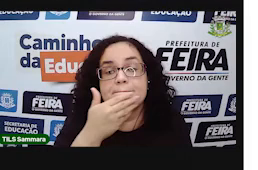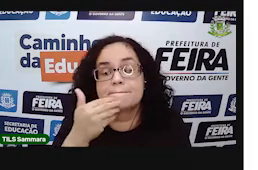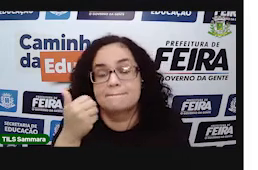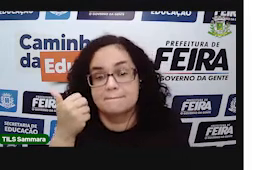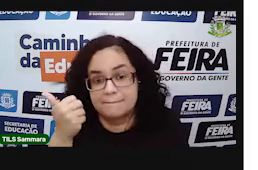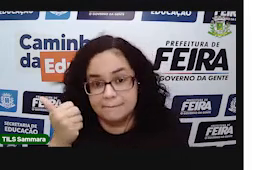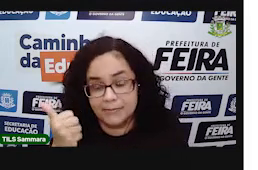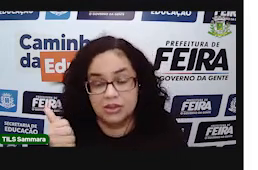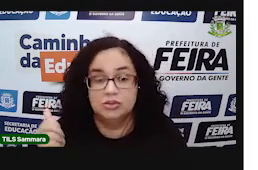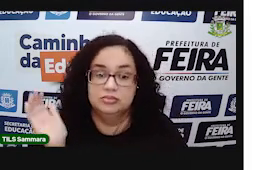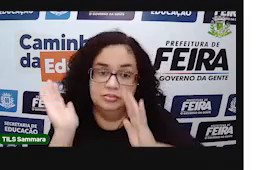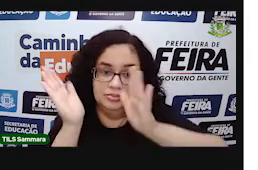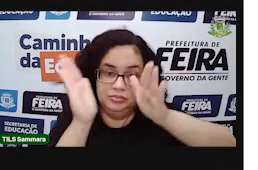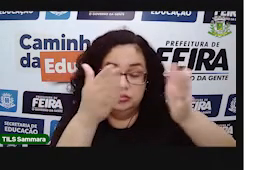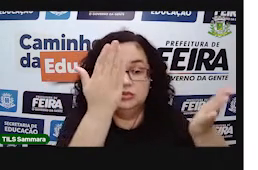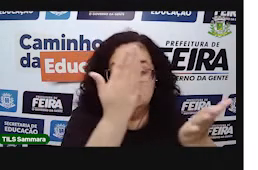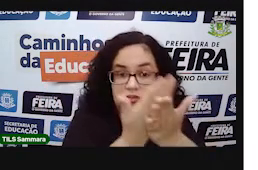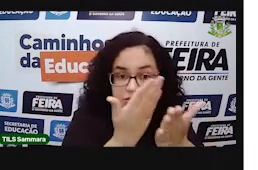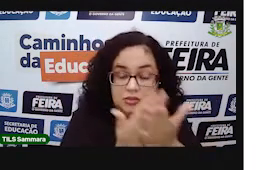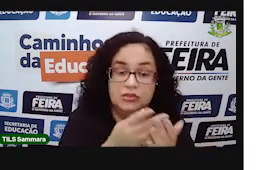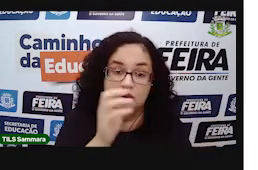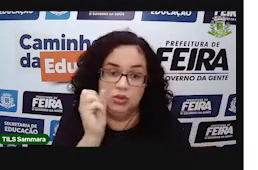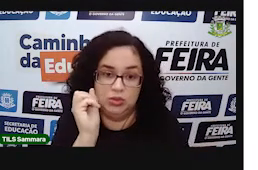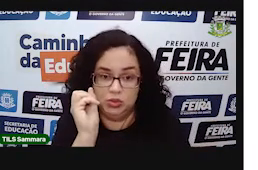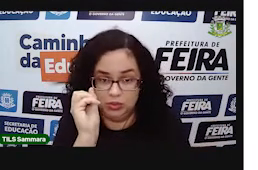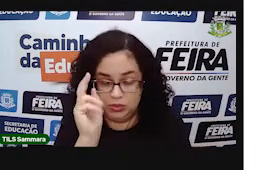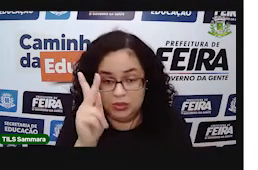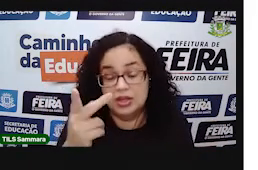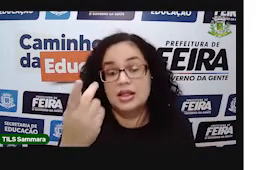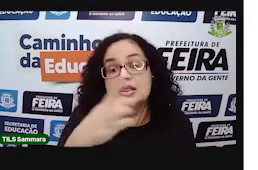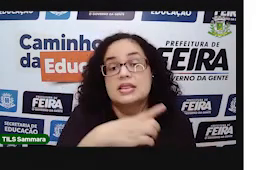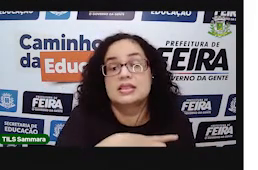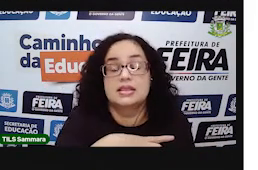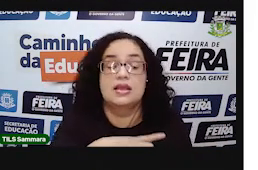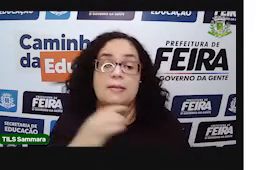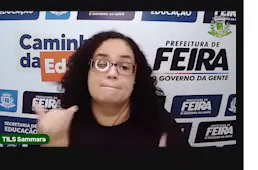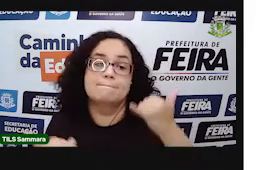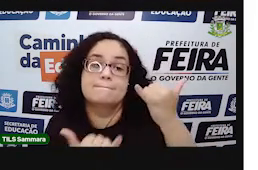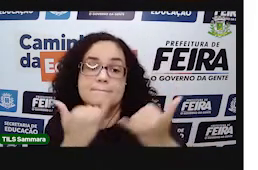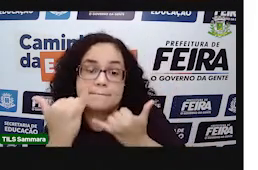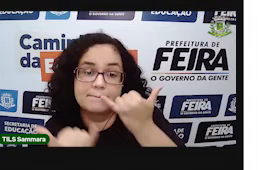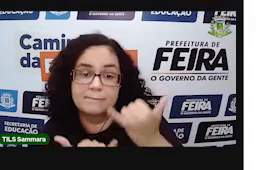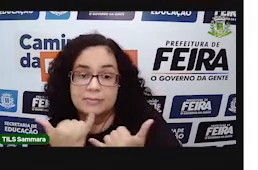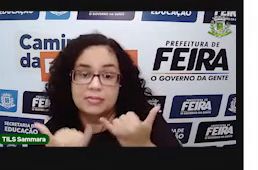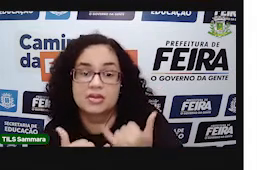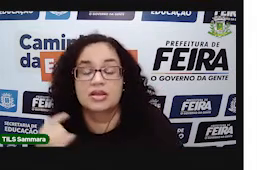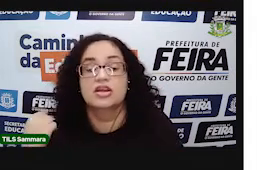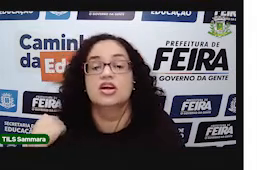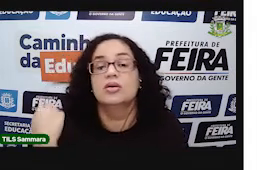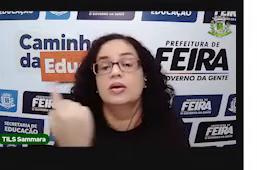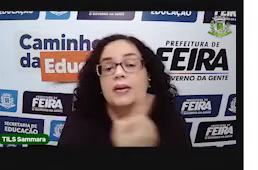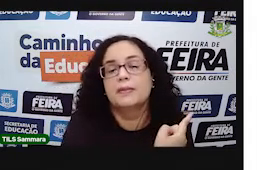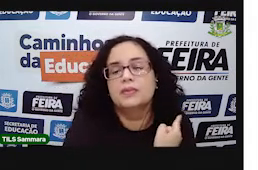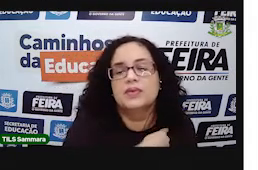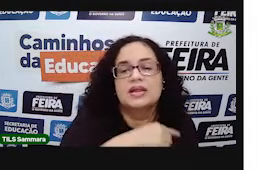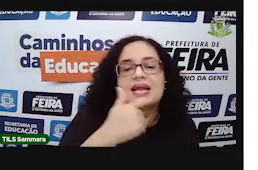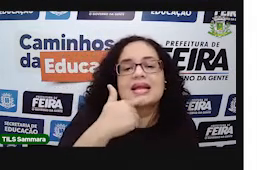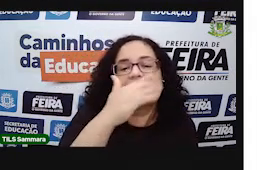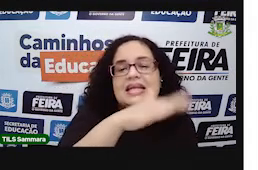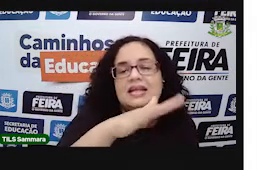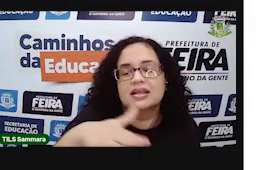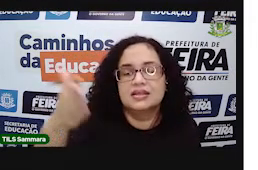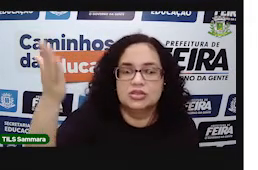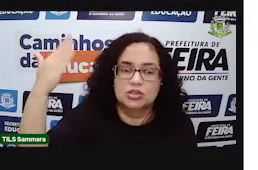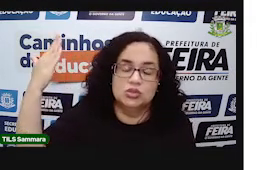vai entendendo melhor com o passar dessa aula. Certo? Existe um jogo, e fez parte